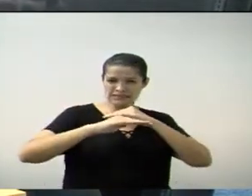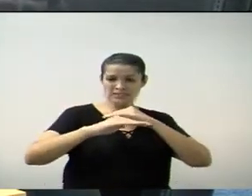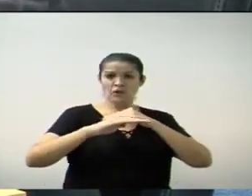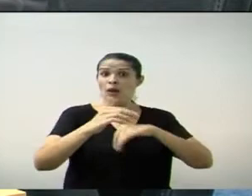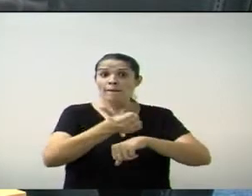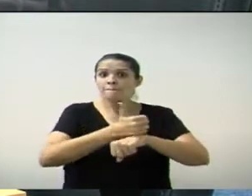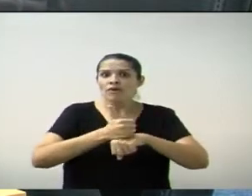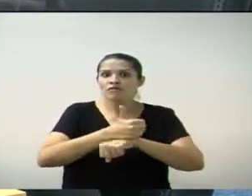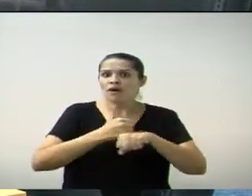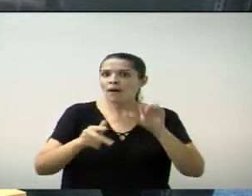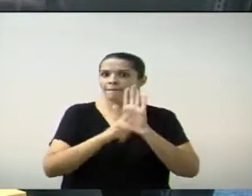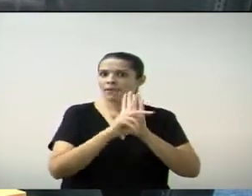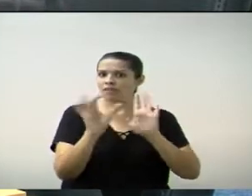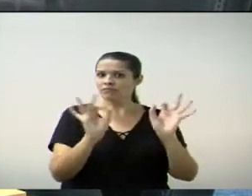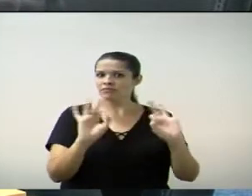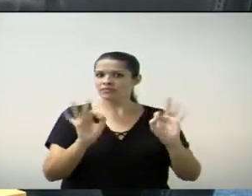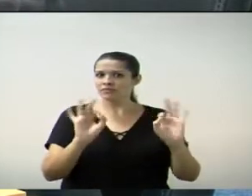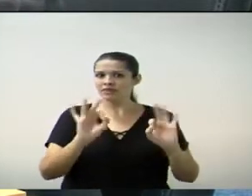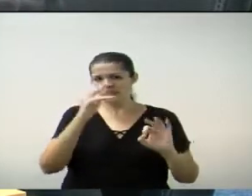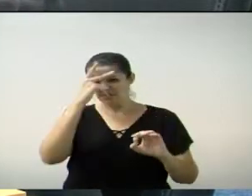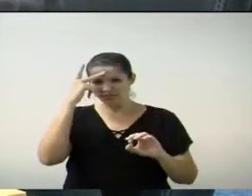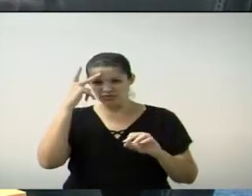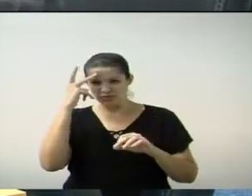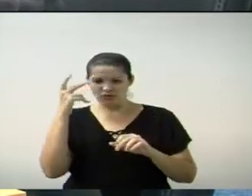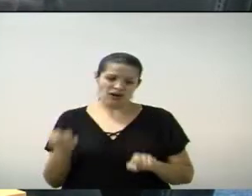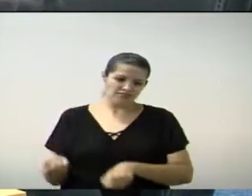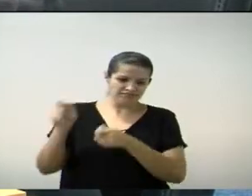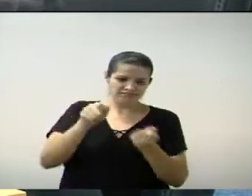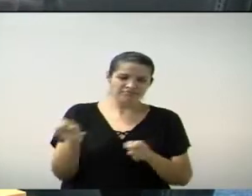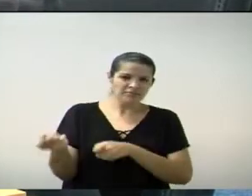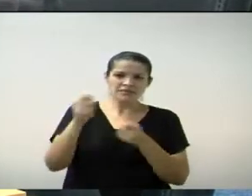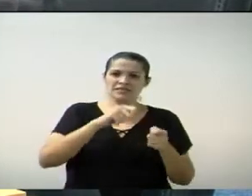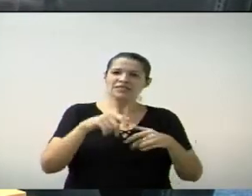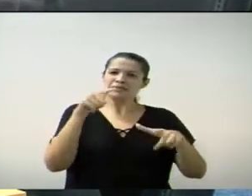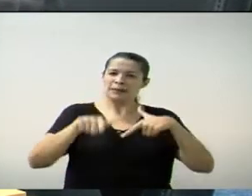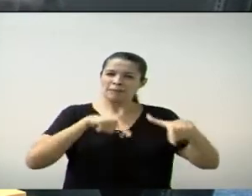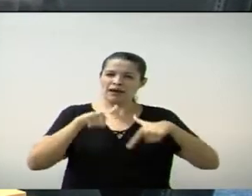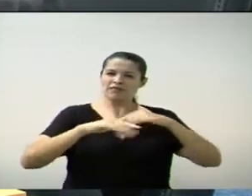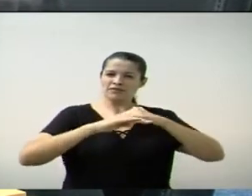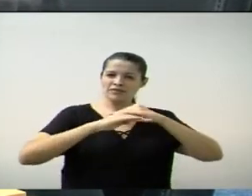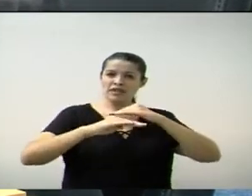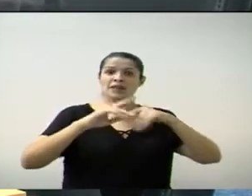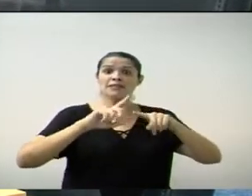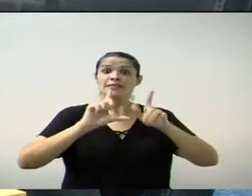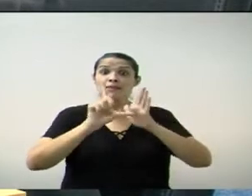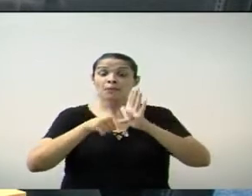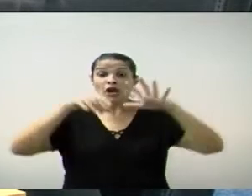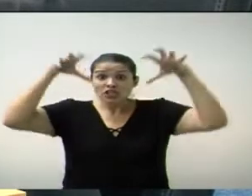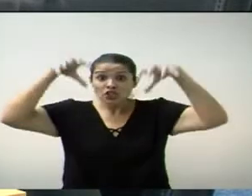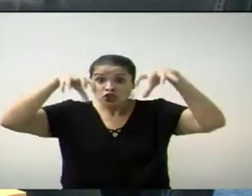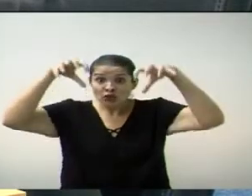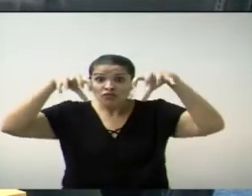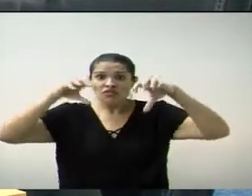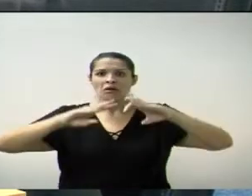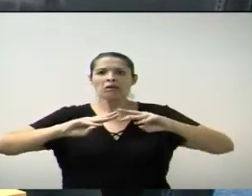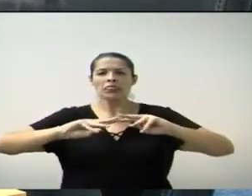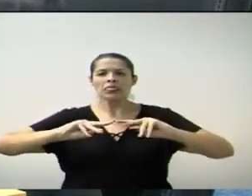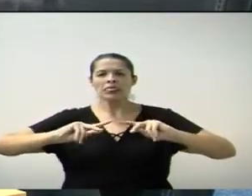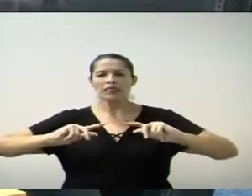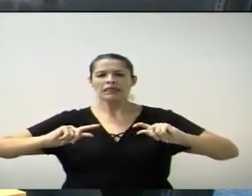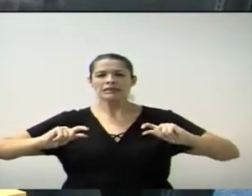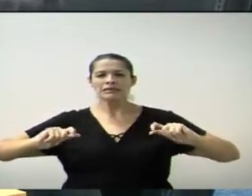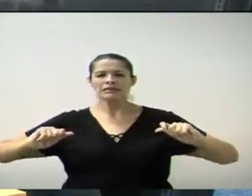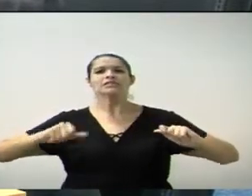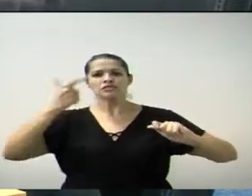forma, então, quando chovia, esse asfalto se deteriorava com facilidade. Referente, São José, Bom Retiro, que são os